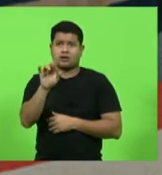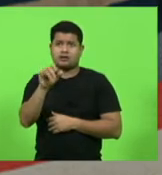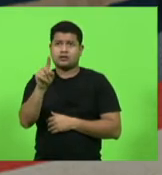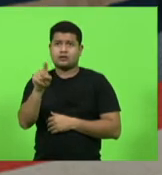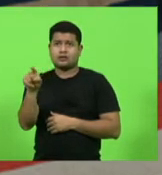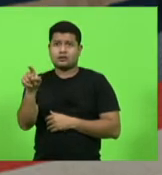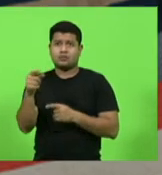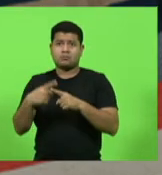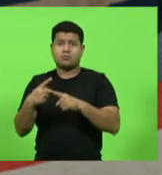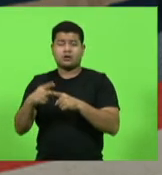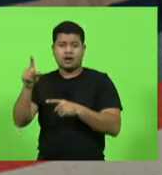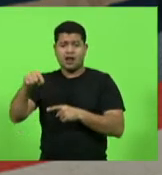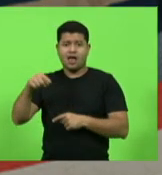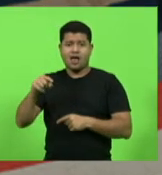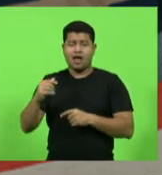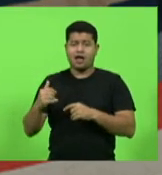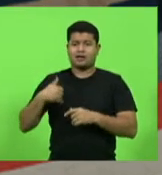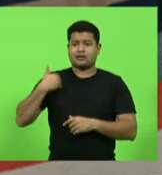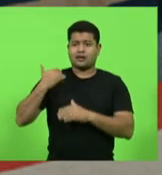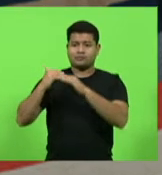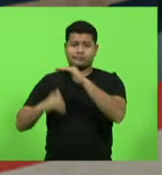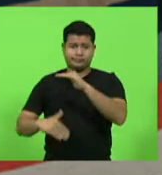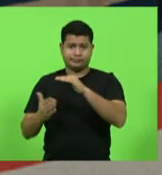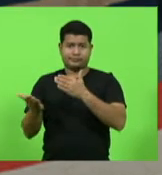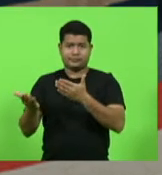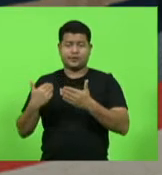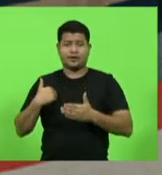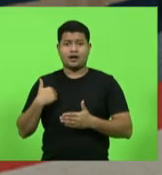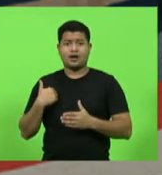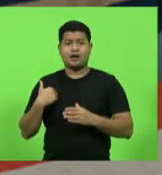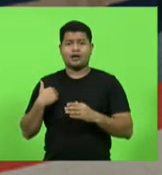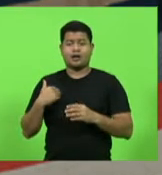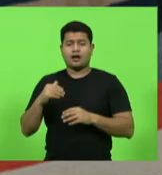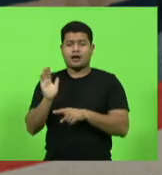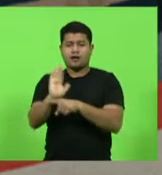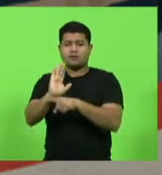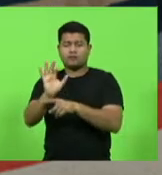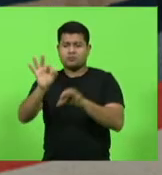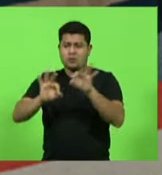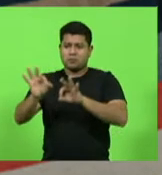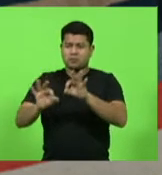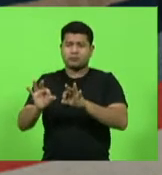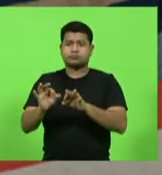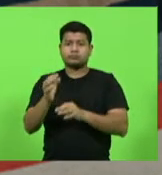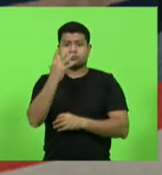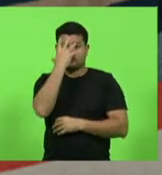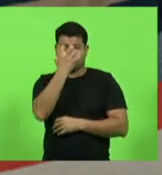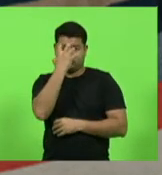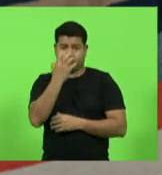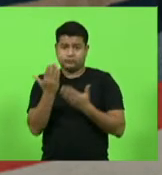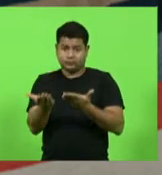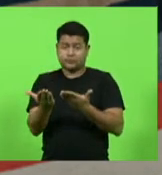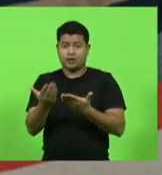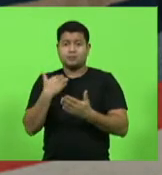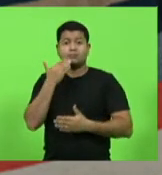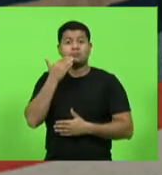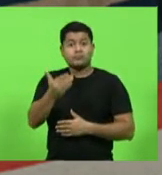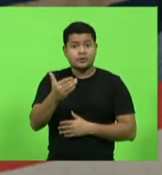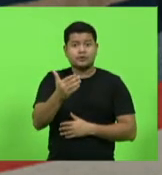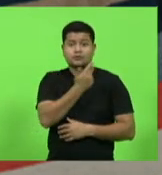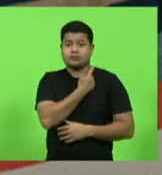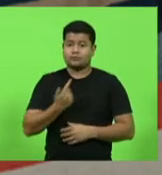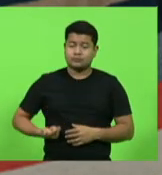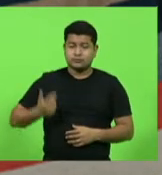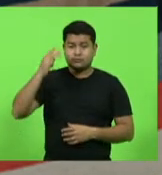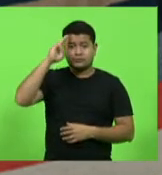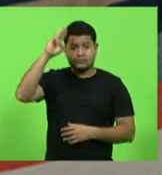ela é menor de idade. E a Beatriz mandou então, fez esse vídeo, publicou esse vídeo, pedindo para o governador de Estado, para os deputados, para